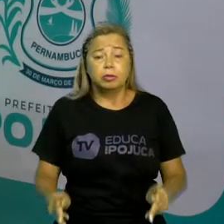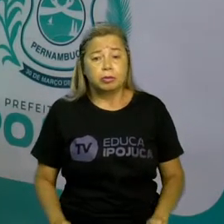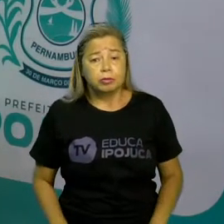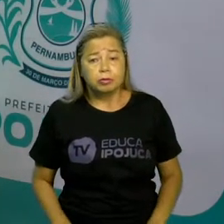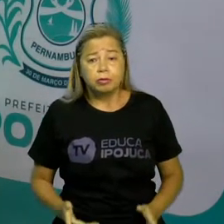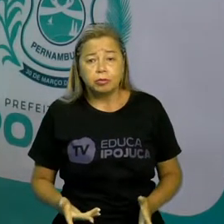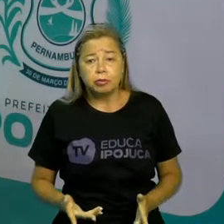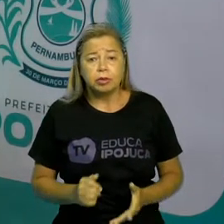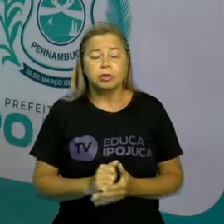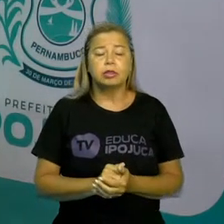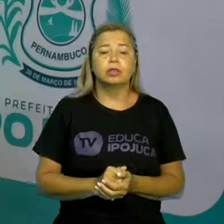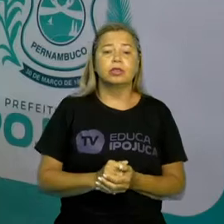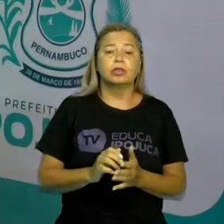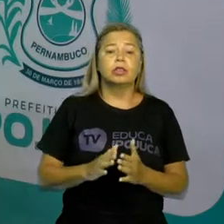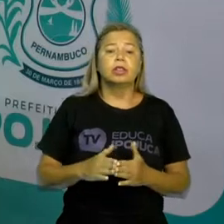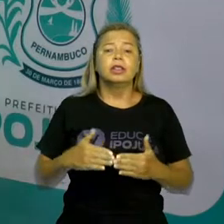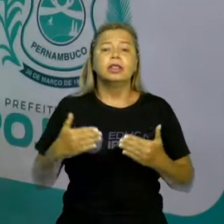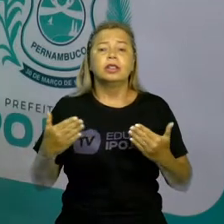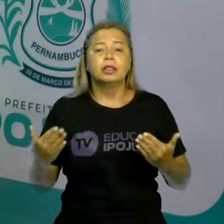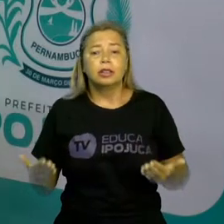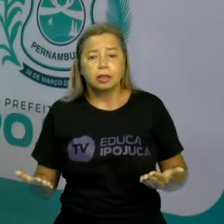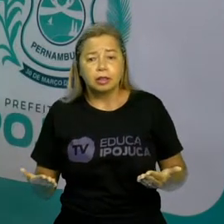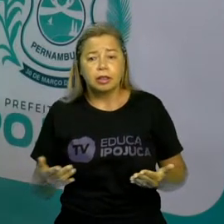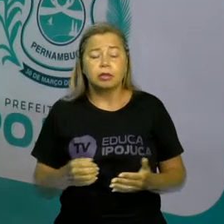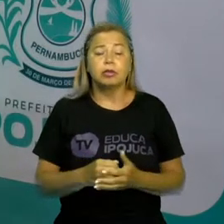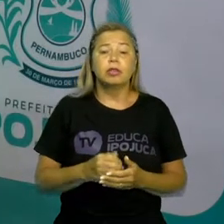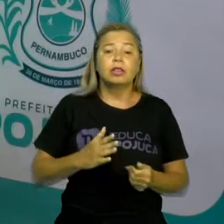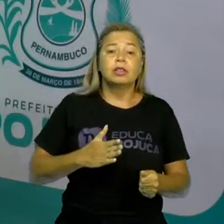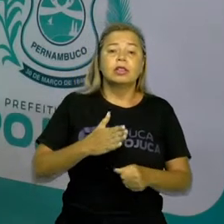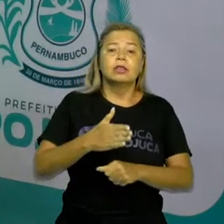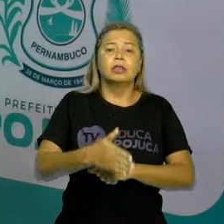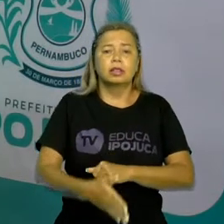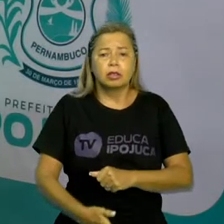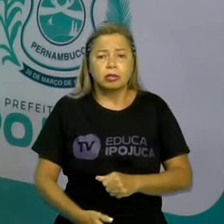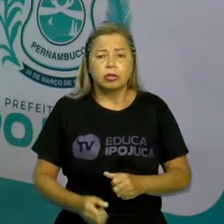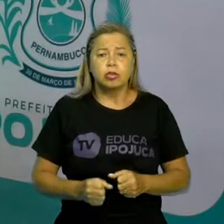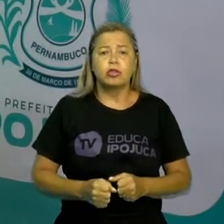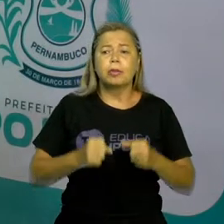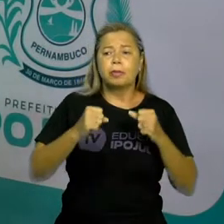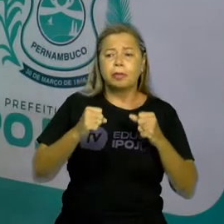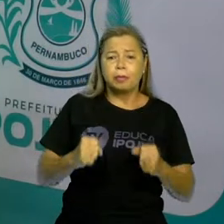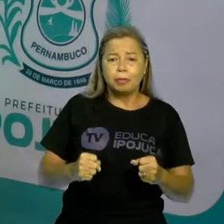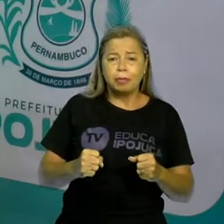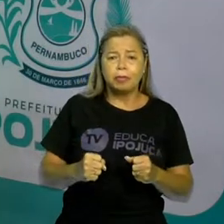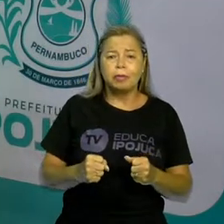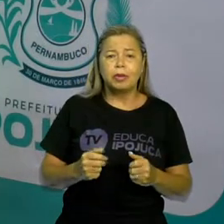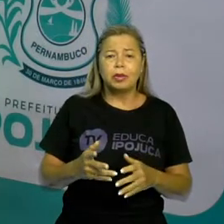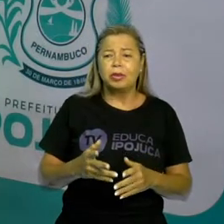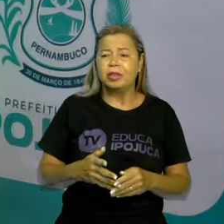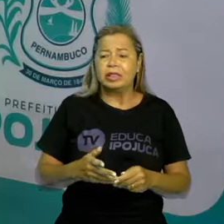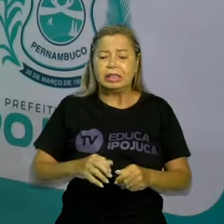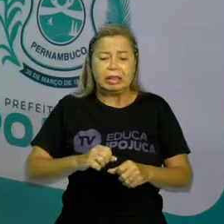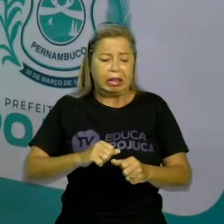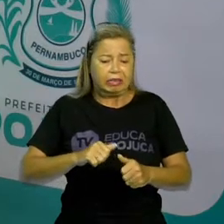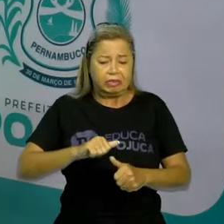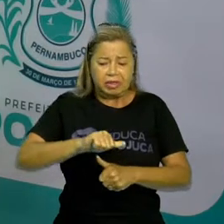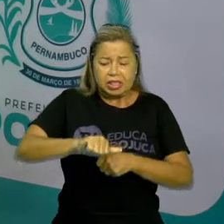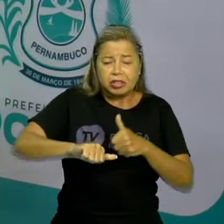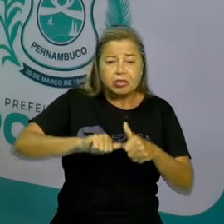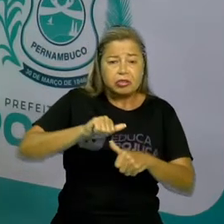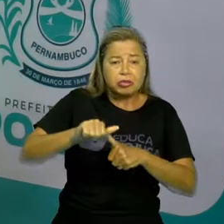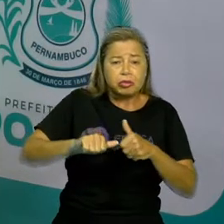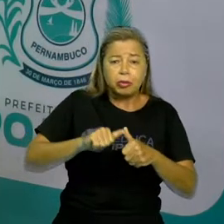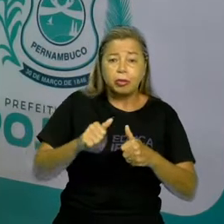intervenções podem tanto destruir como construir a paisagem se ela